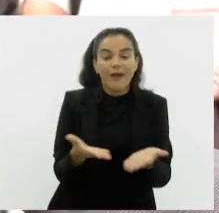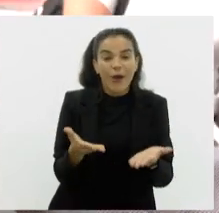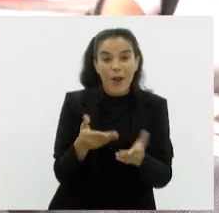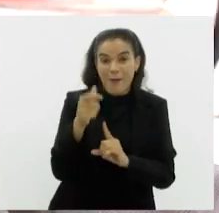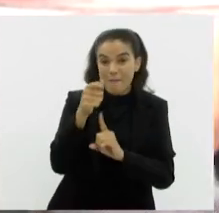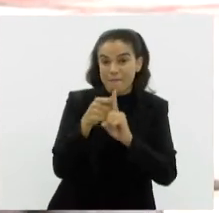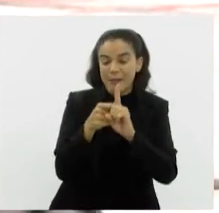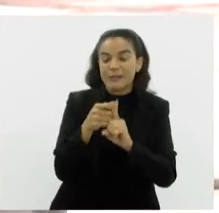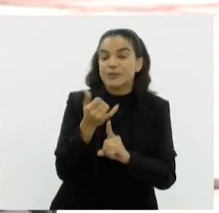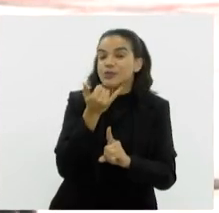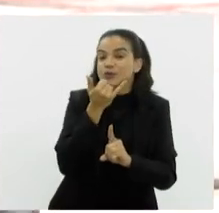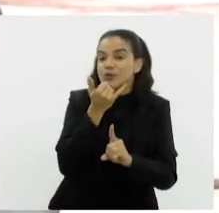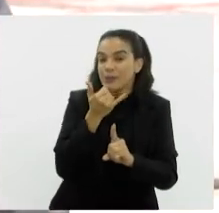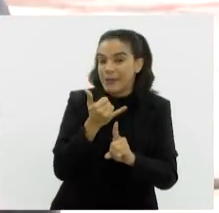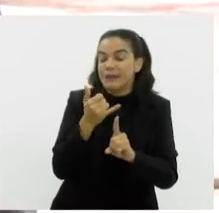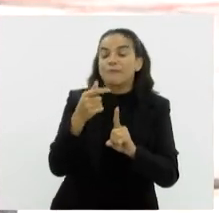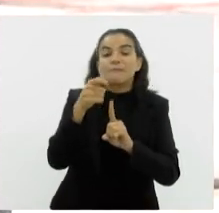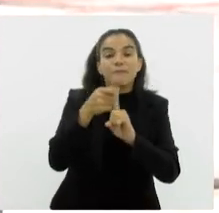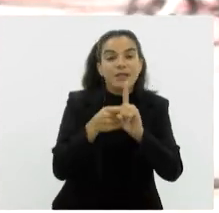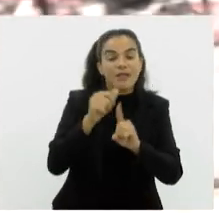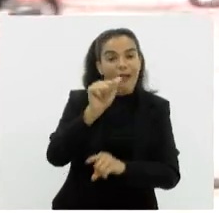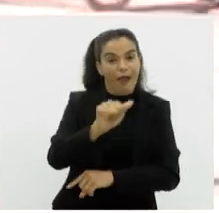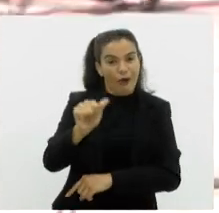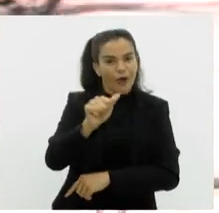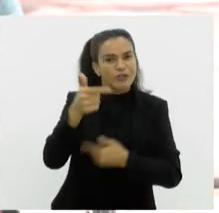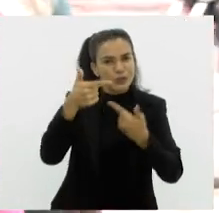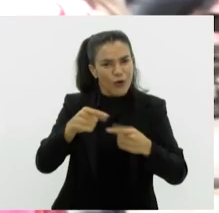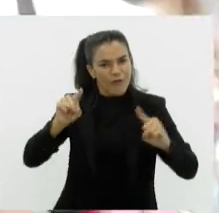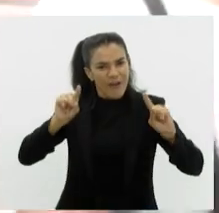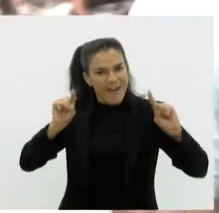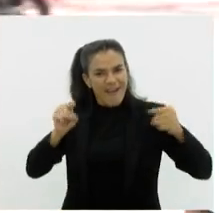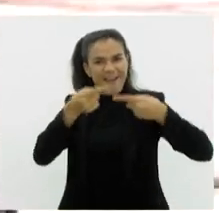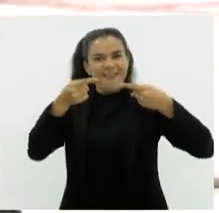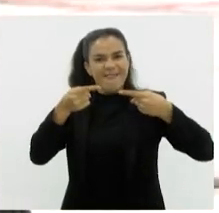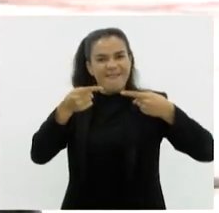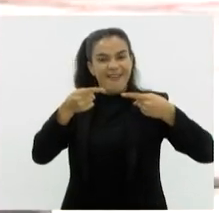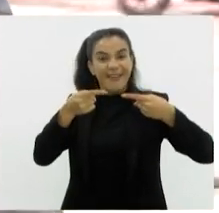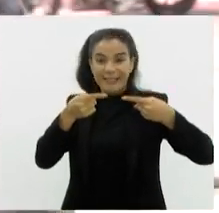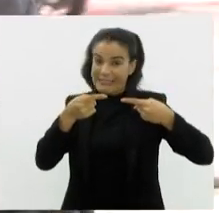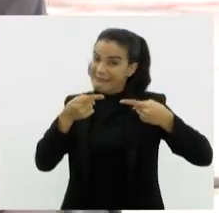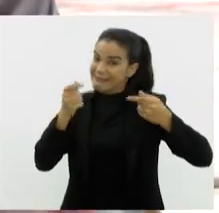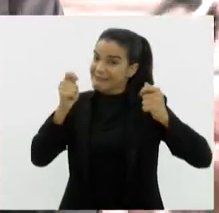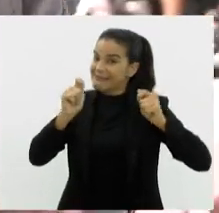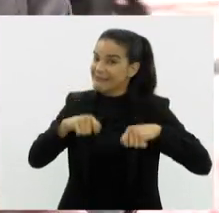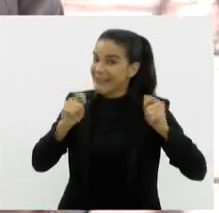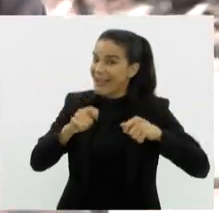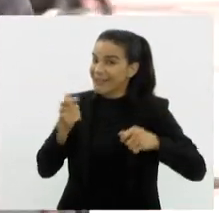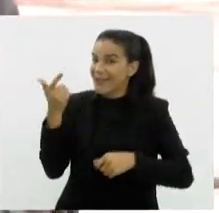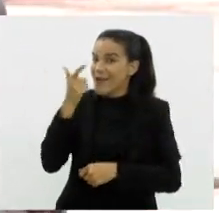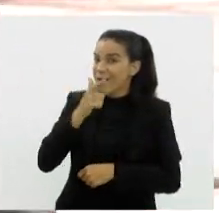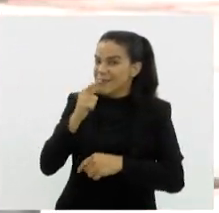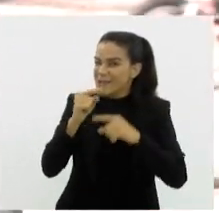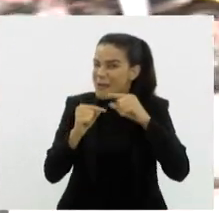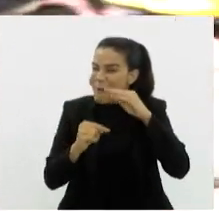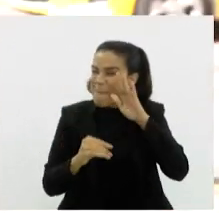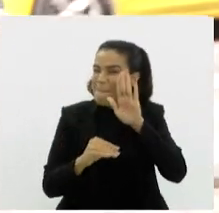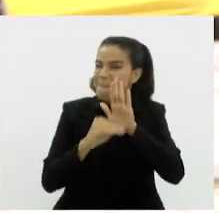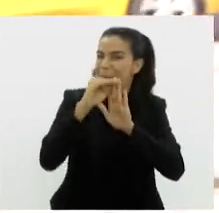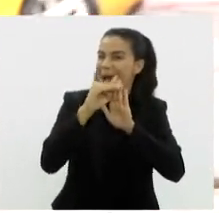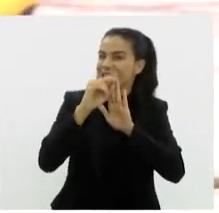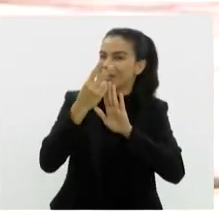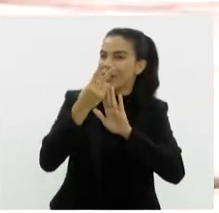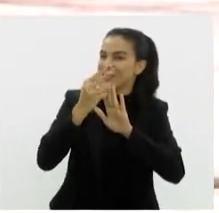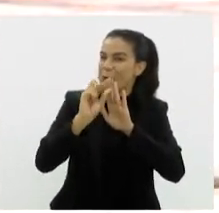em julho, perdão, em agosto, a gente concorre novamente nesse ranking. E tem grande chance da gente conseguir um pouquinho mais para frente.